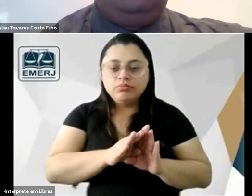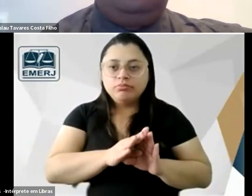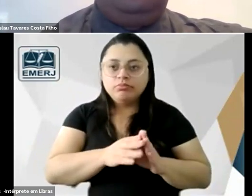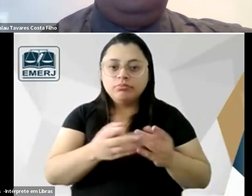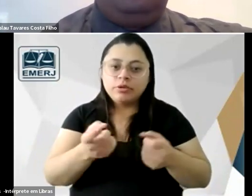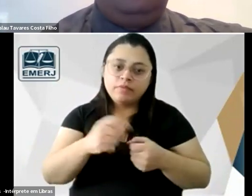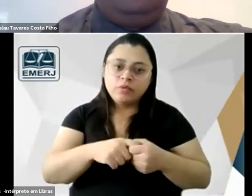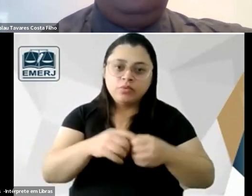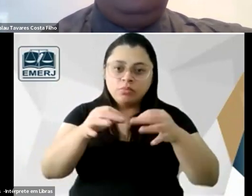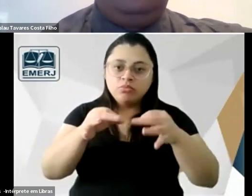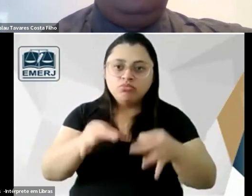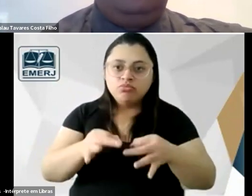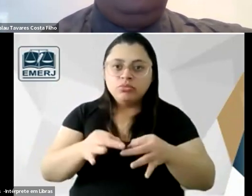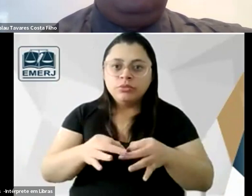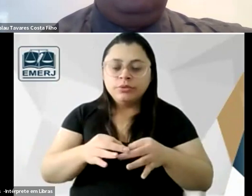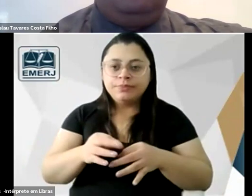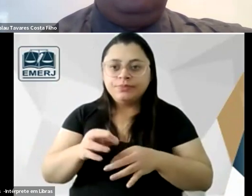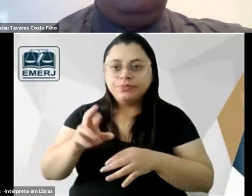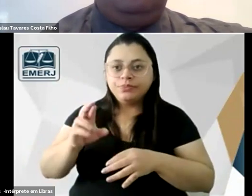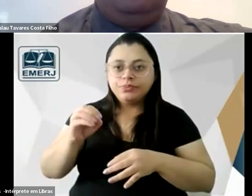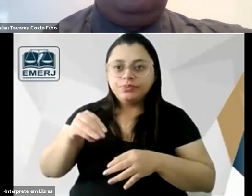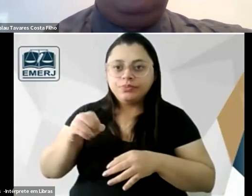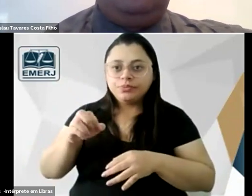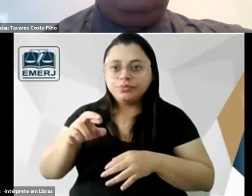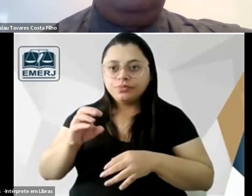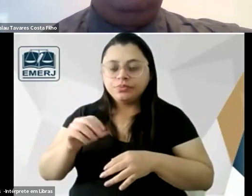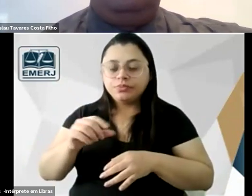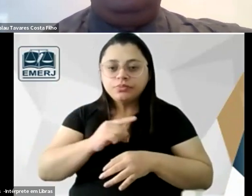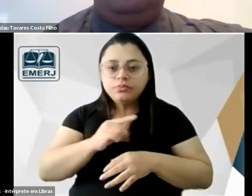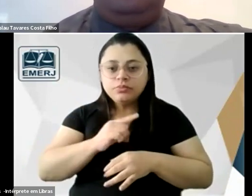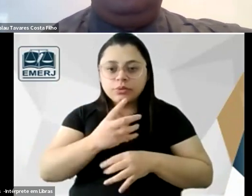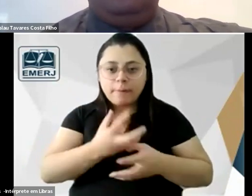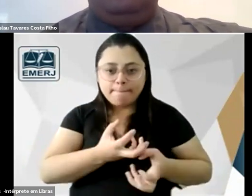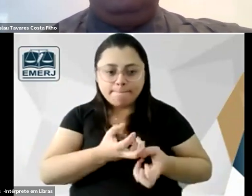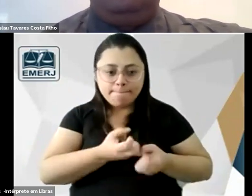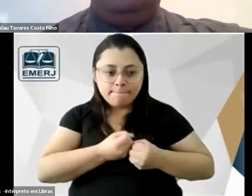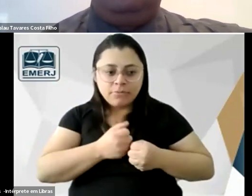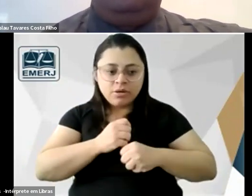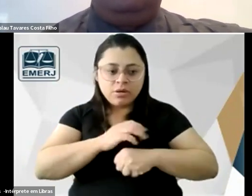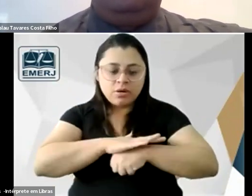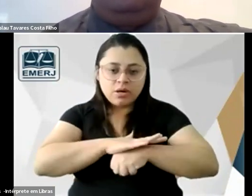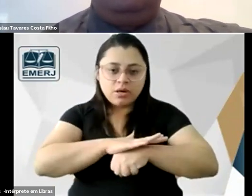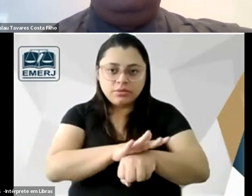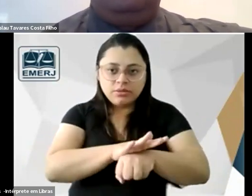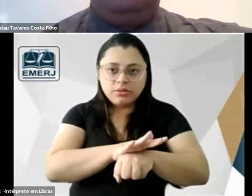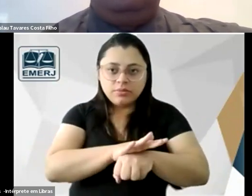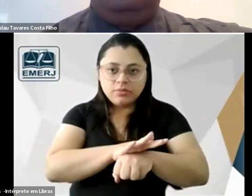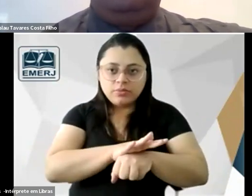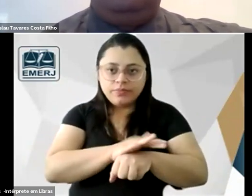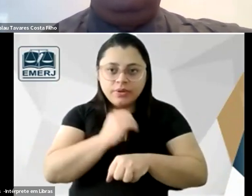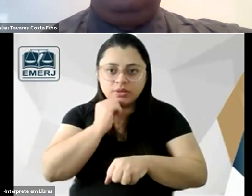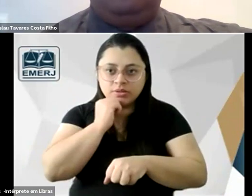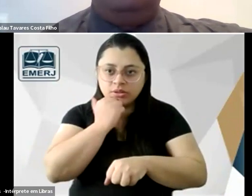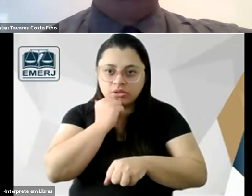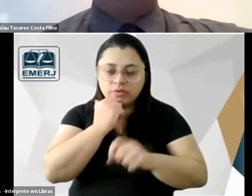ao Romero também ele tem uma perspectiva em que ele absorve o racismo científico mas ele diz que a mistura racial